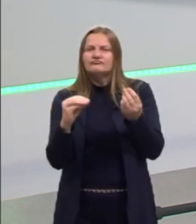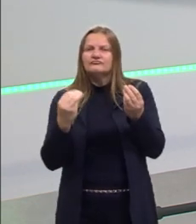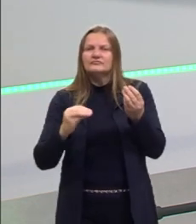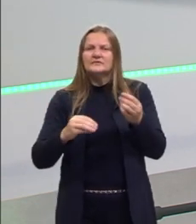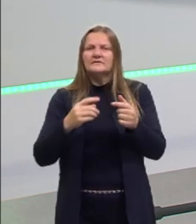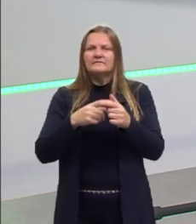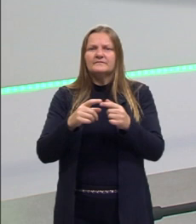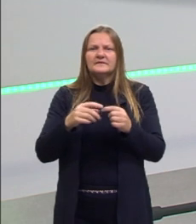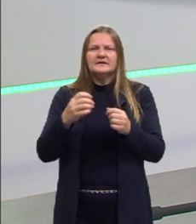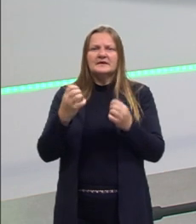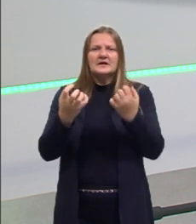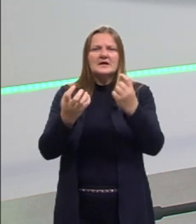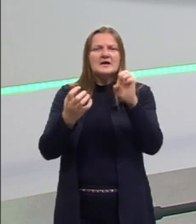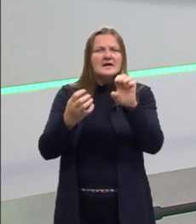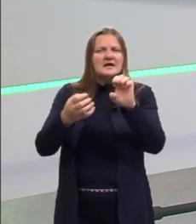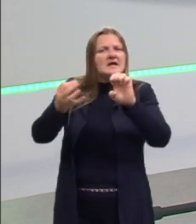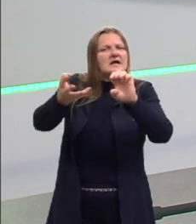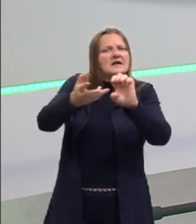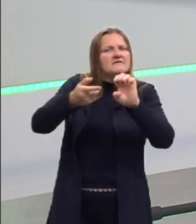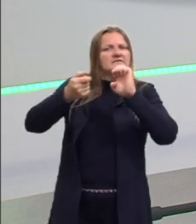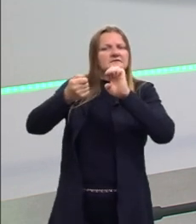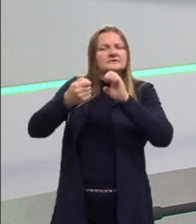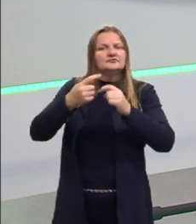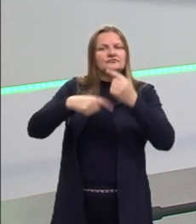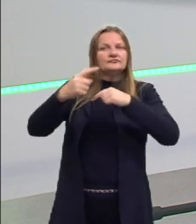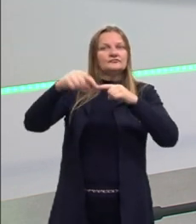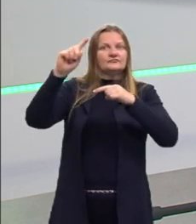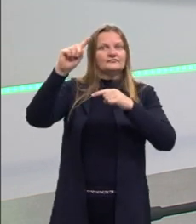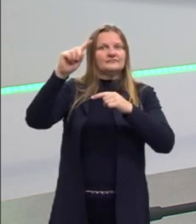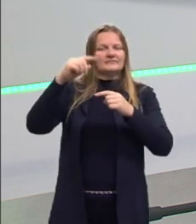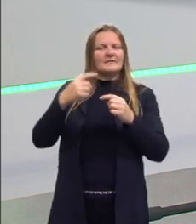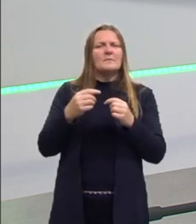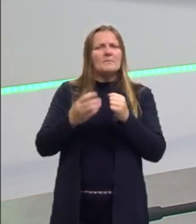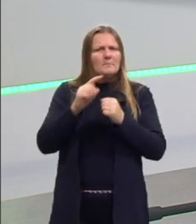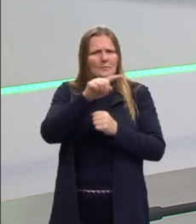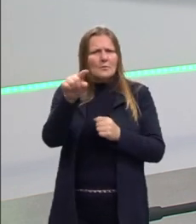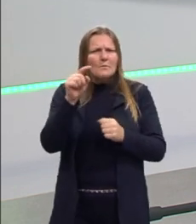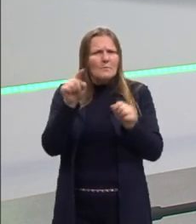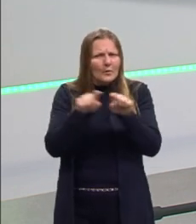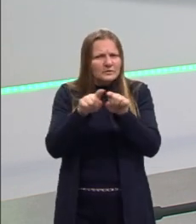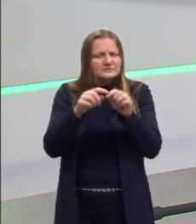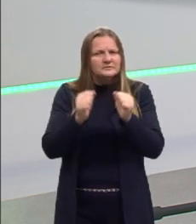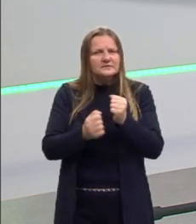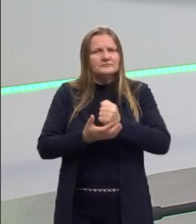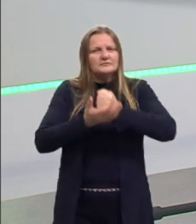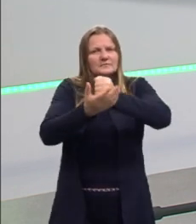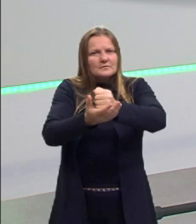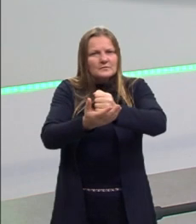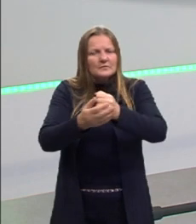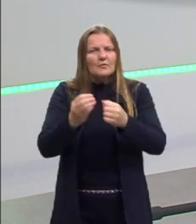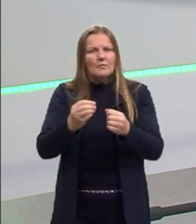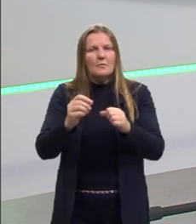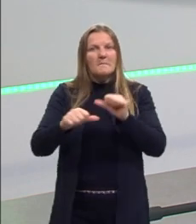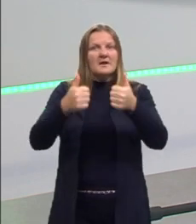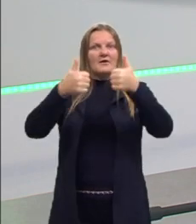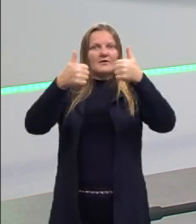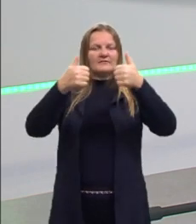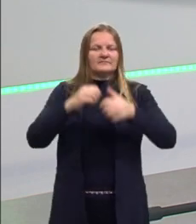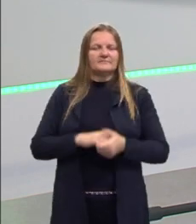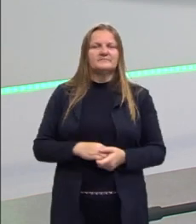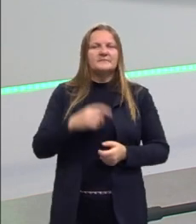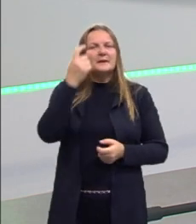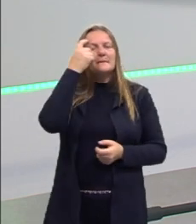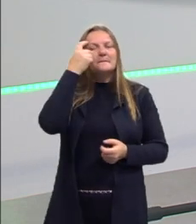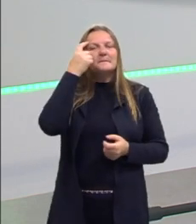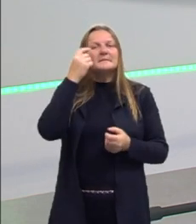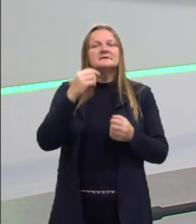ela é eficiente? Se ela não é, tu pode pensar em uma maneira de ajudar com que ela seja eficiente. Então, gente está pensando